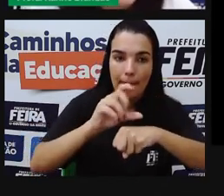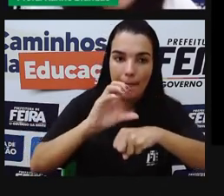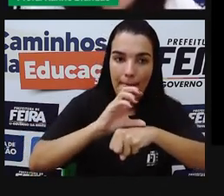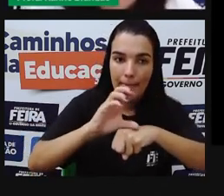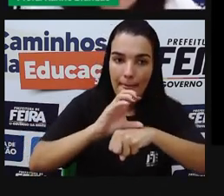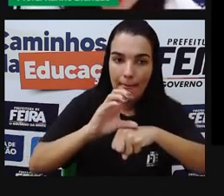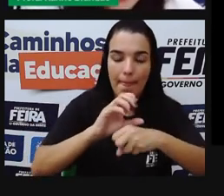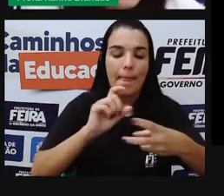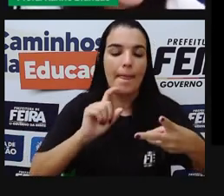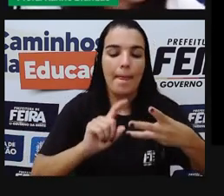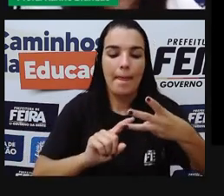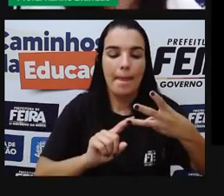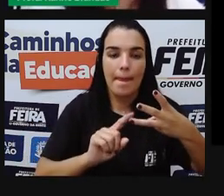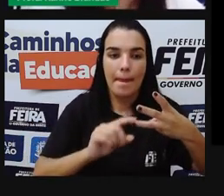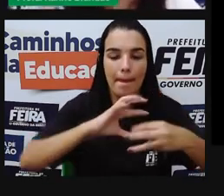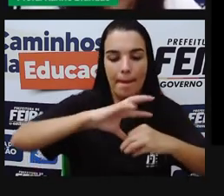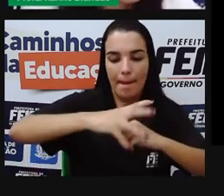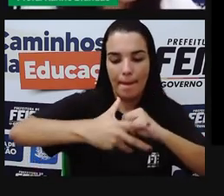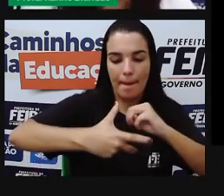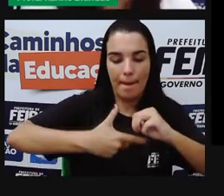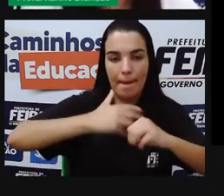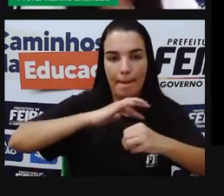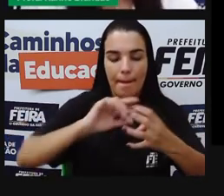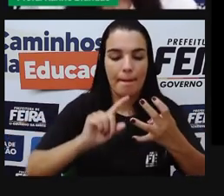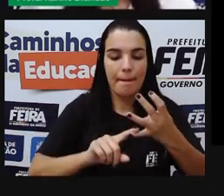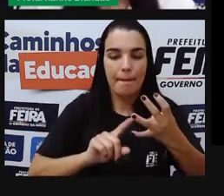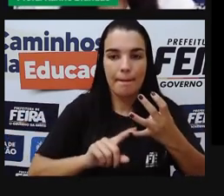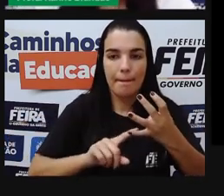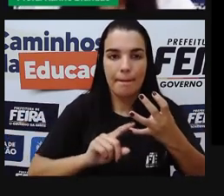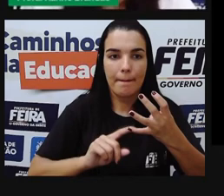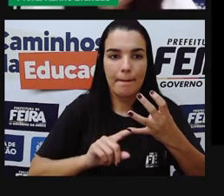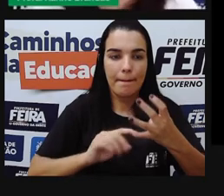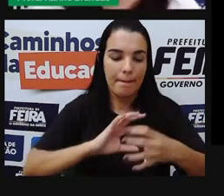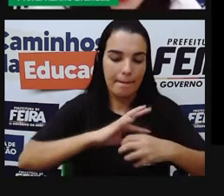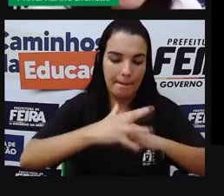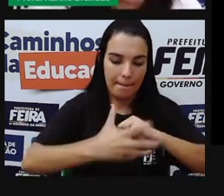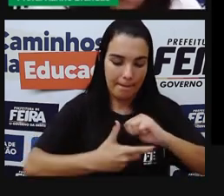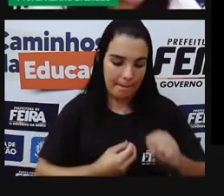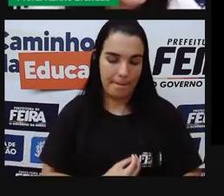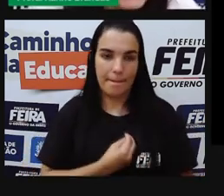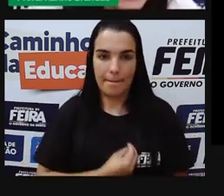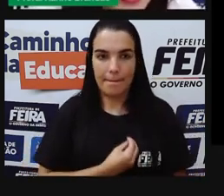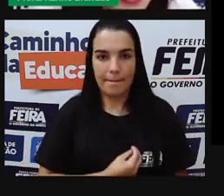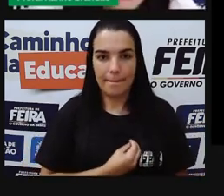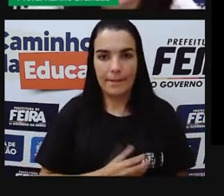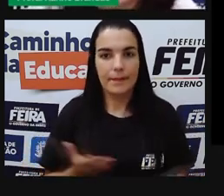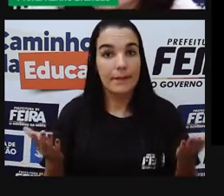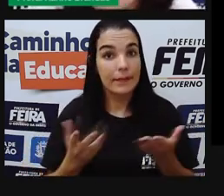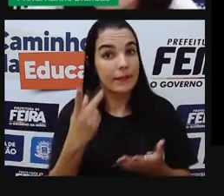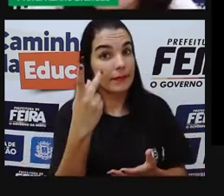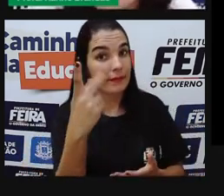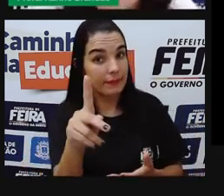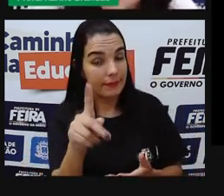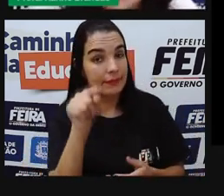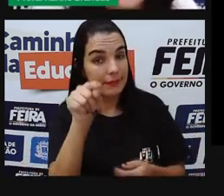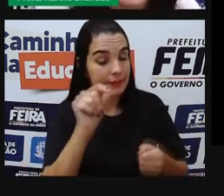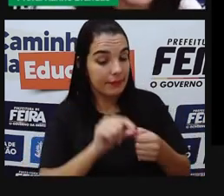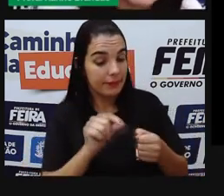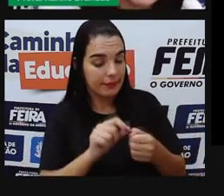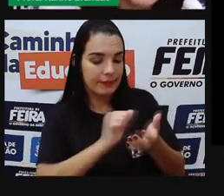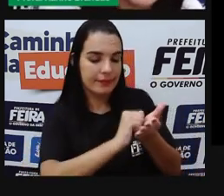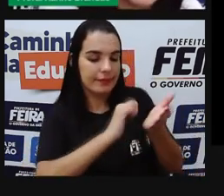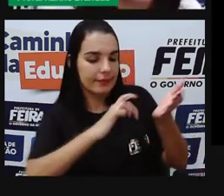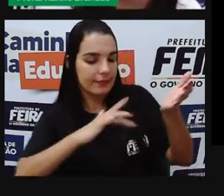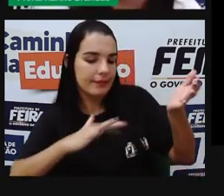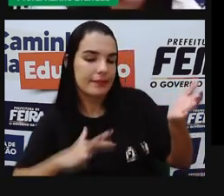biosfera. Agora é a sua vez, você tem condições de fazer as atividades, de estudar e de buscar um pouco mais com